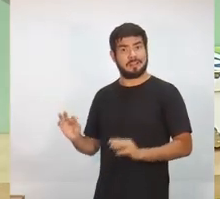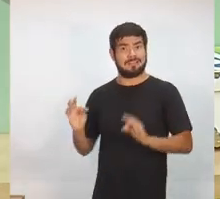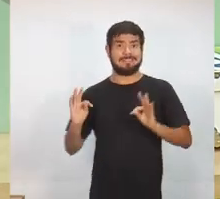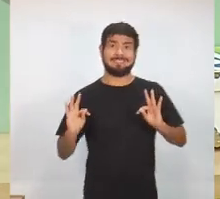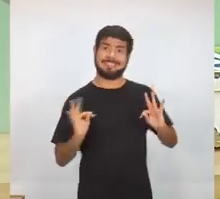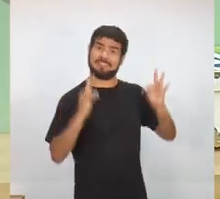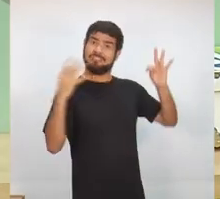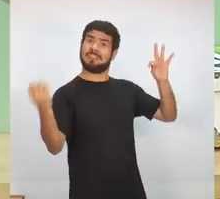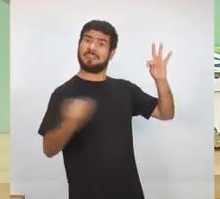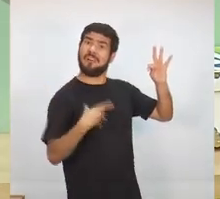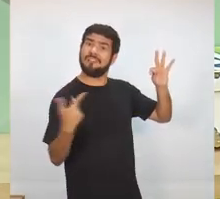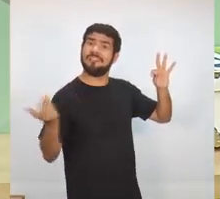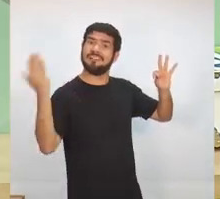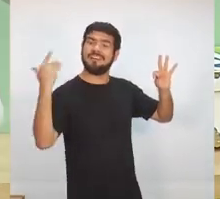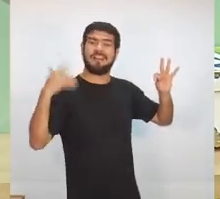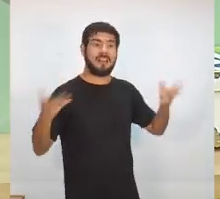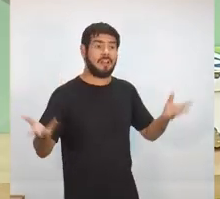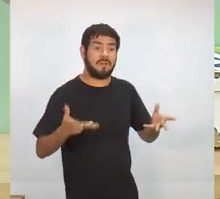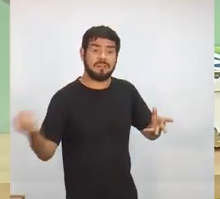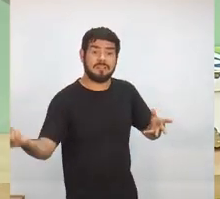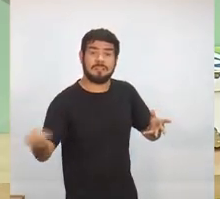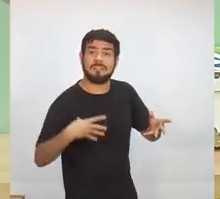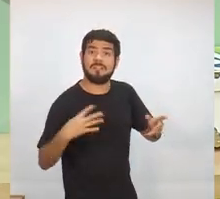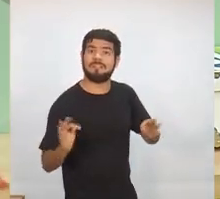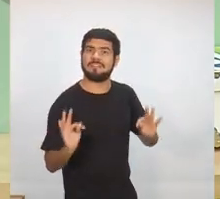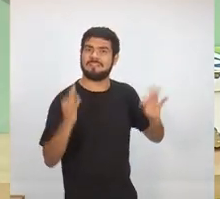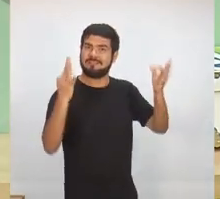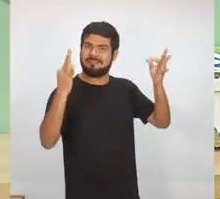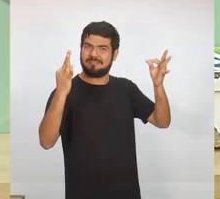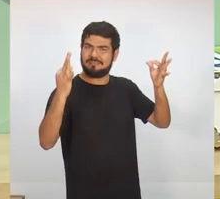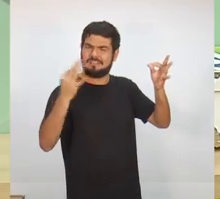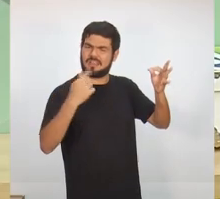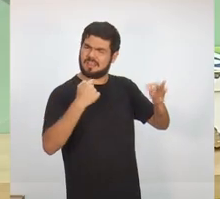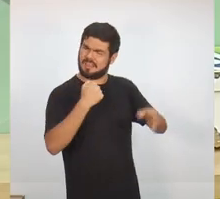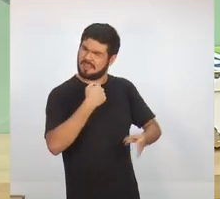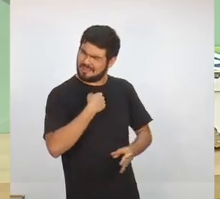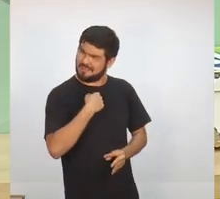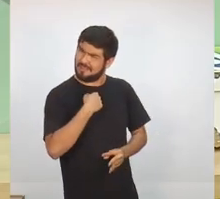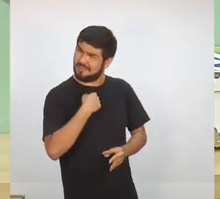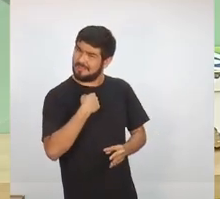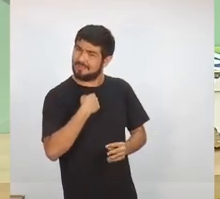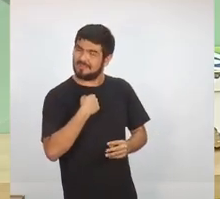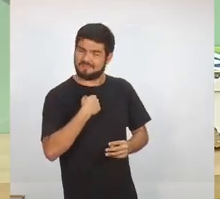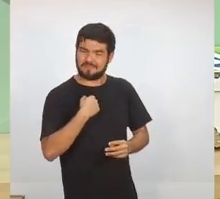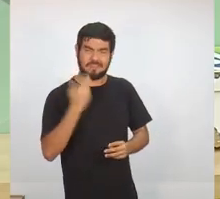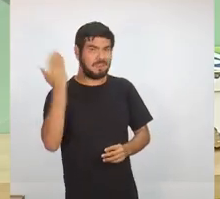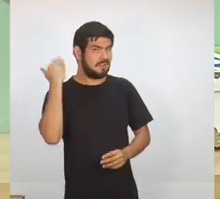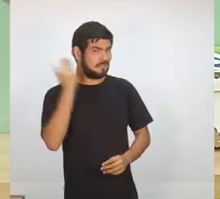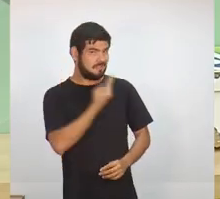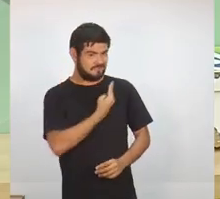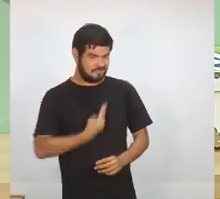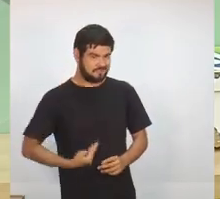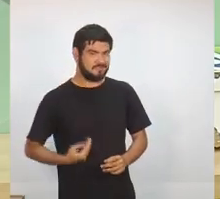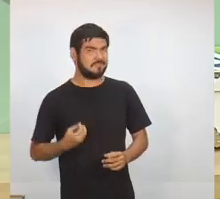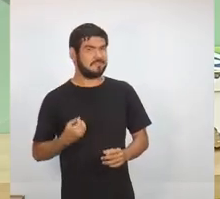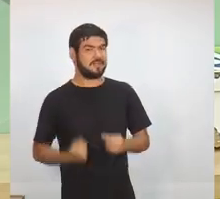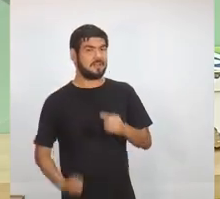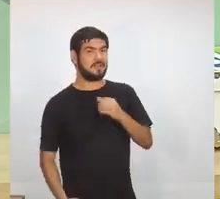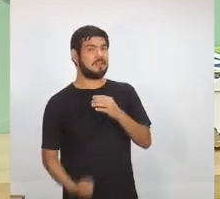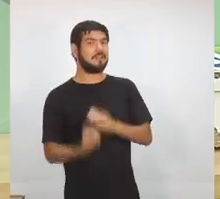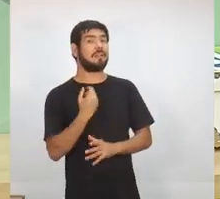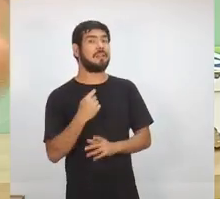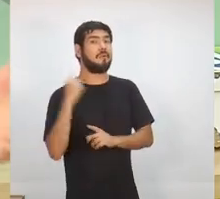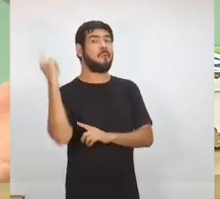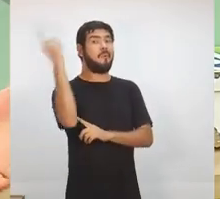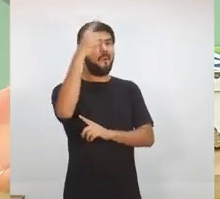da época. Agora vamos trazer outras tecnologias. Eu, como governador, fiz o Ronda no bairro. Muitos de